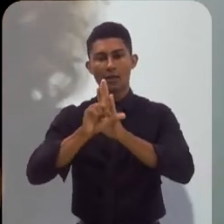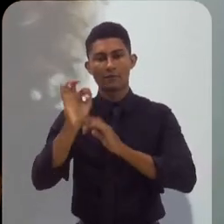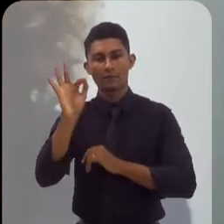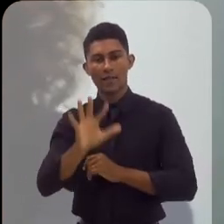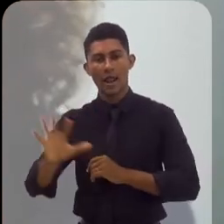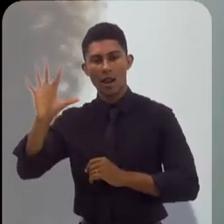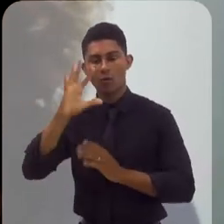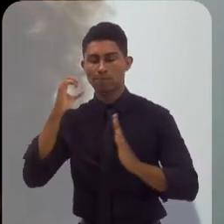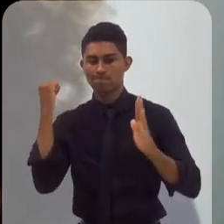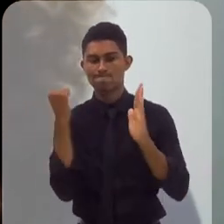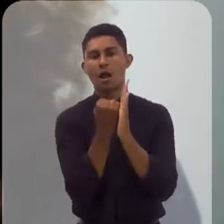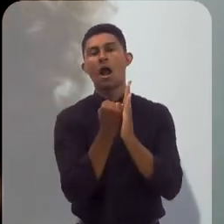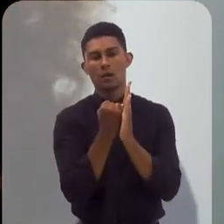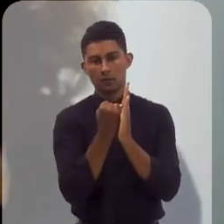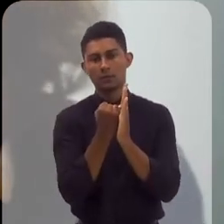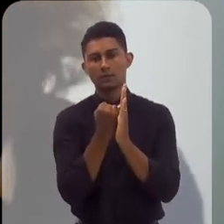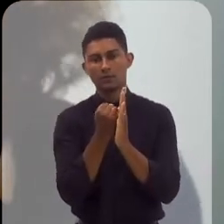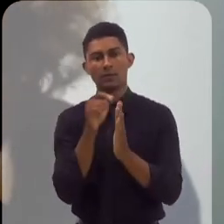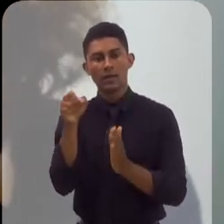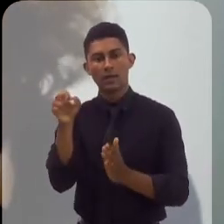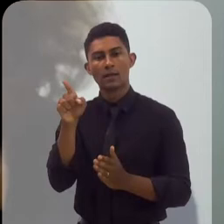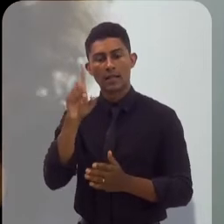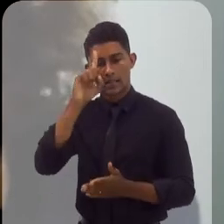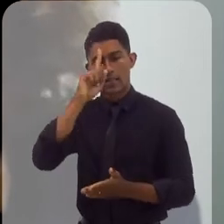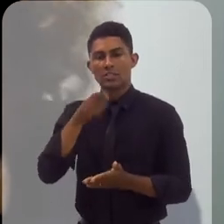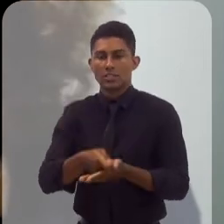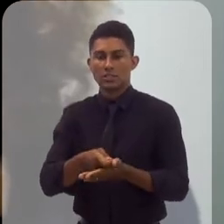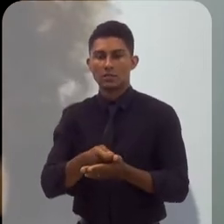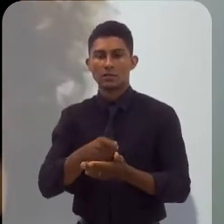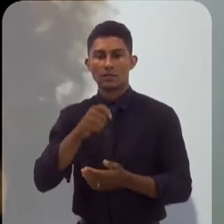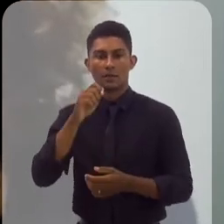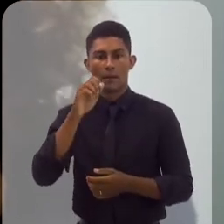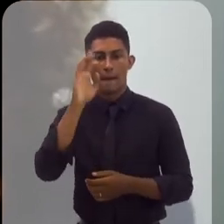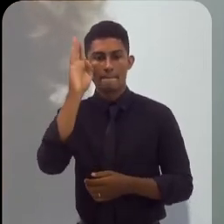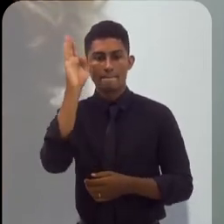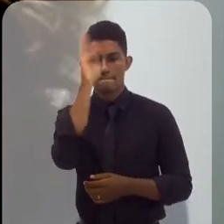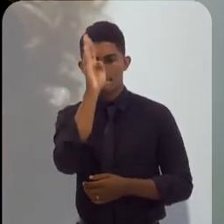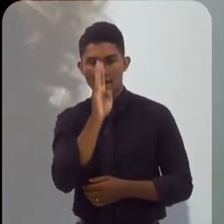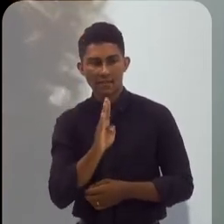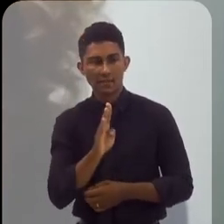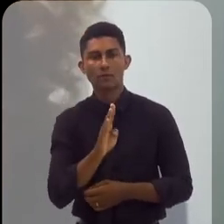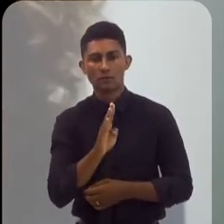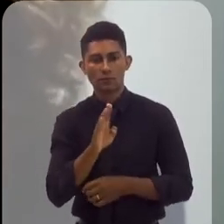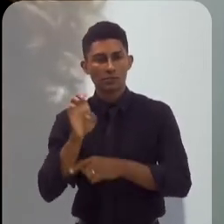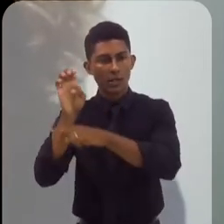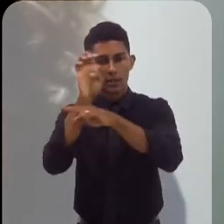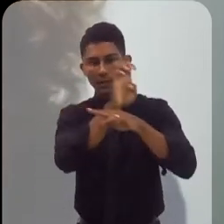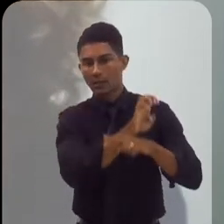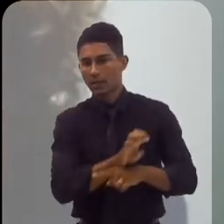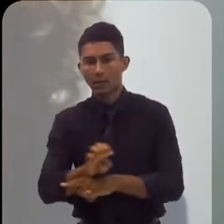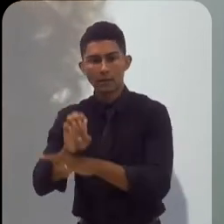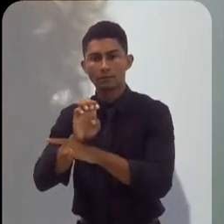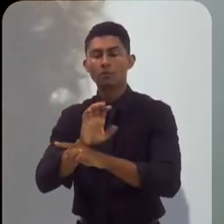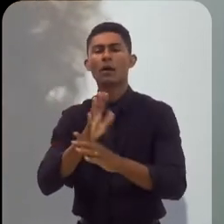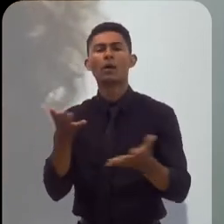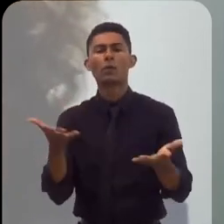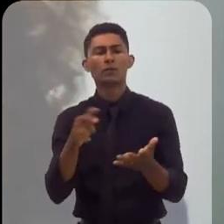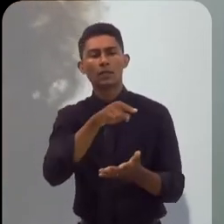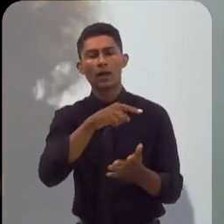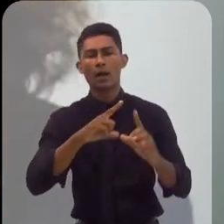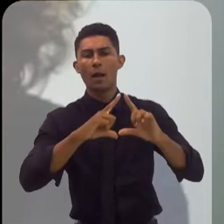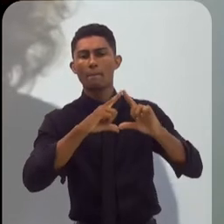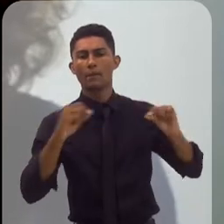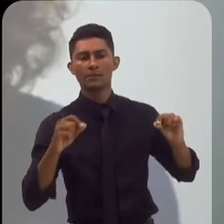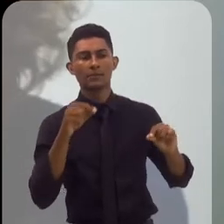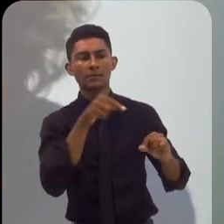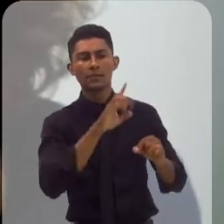determinar o que vai acontecer para o resto do país. Como é que está essa discussão hoje no Congresso e quais são as